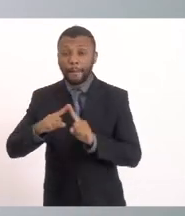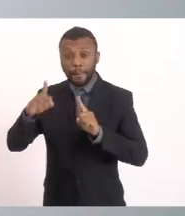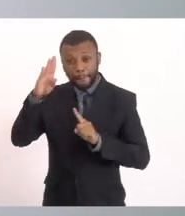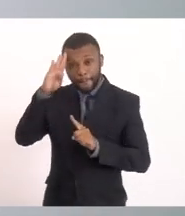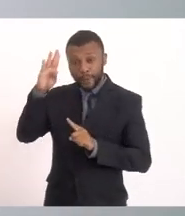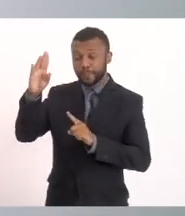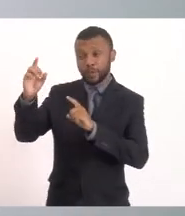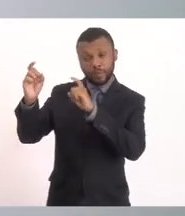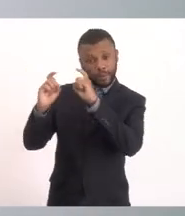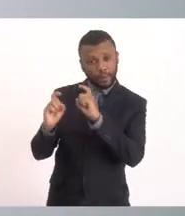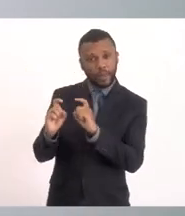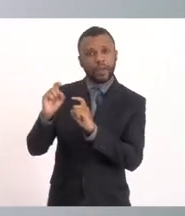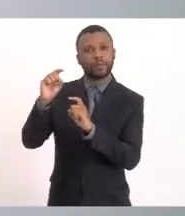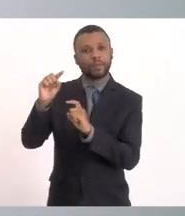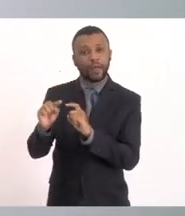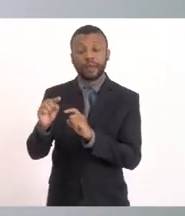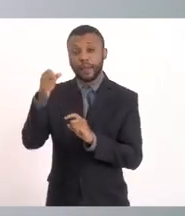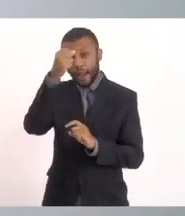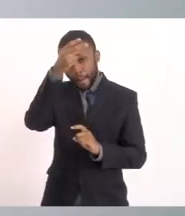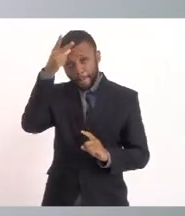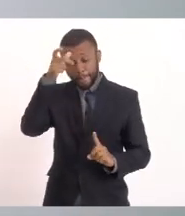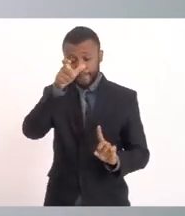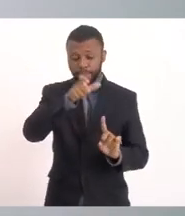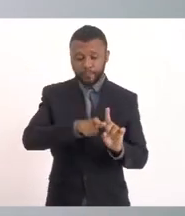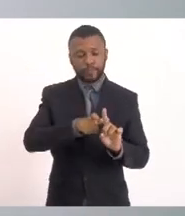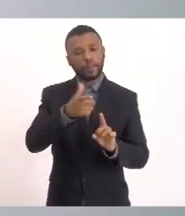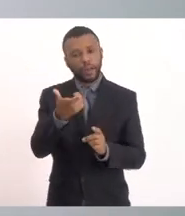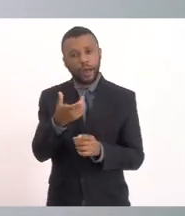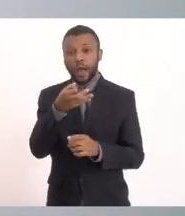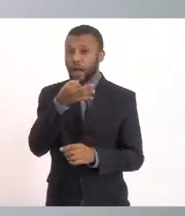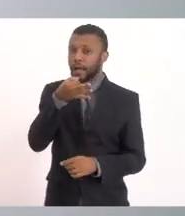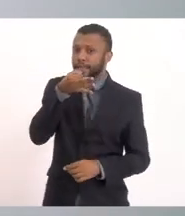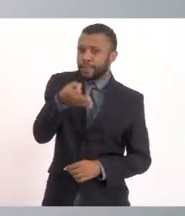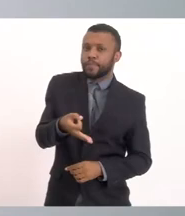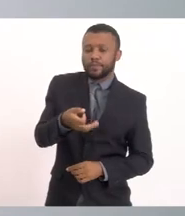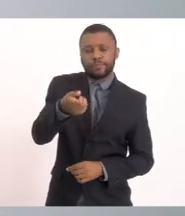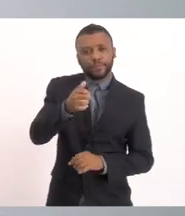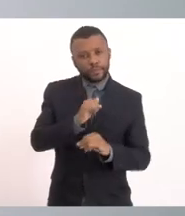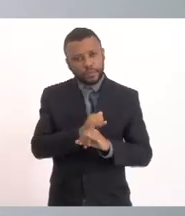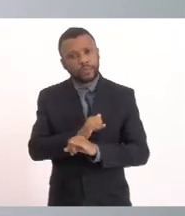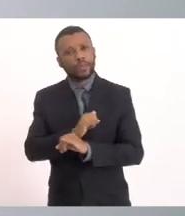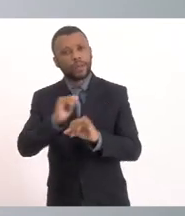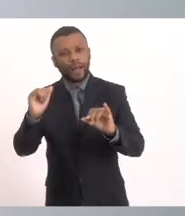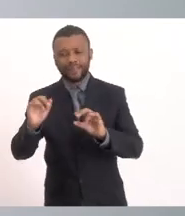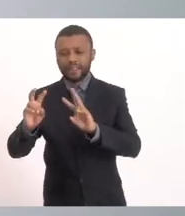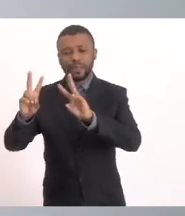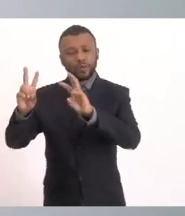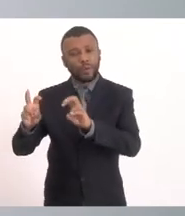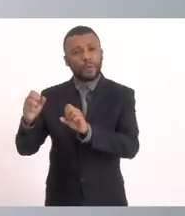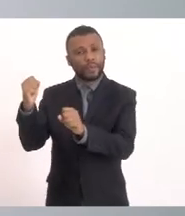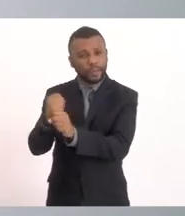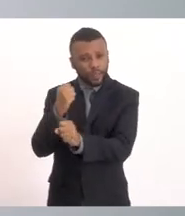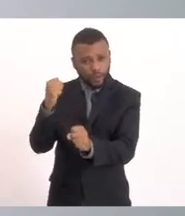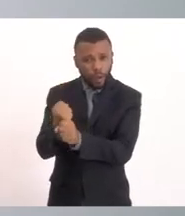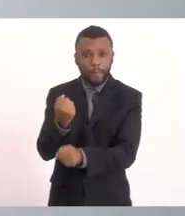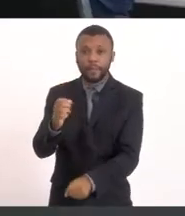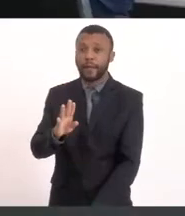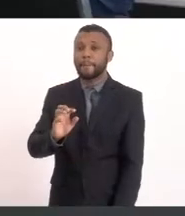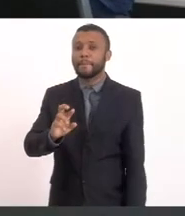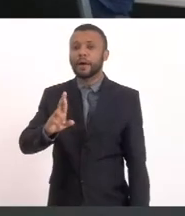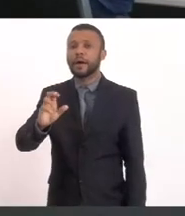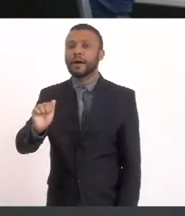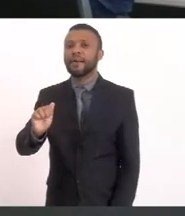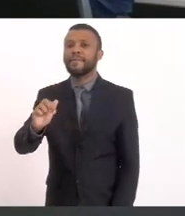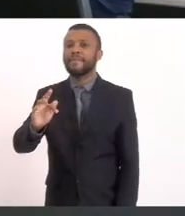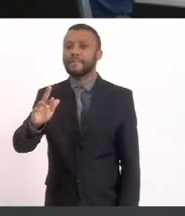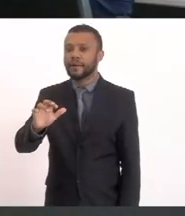Hoje aqui É que a Prefeita De Saquarema Se pronuncie E declare Em relação A essas obras Da construção Da Barra Franca O